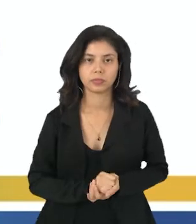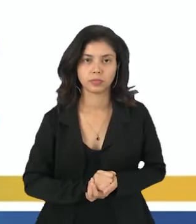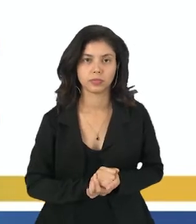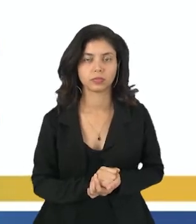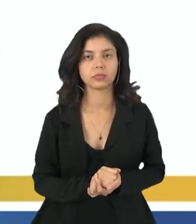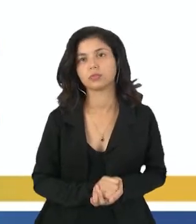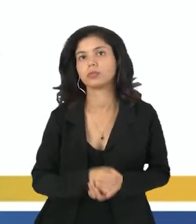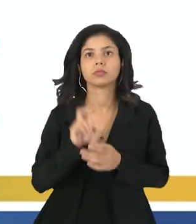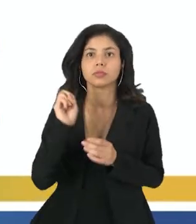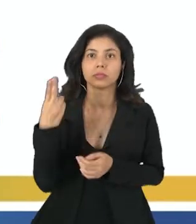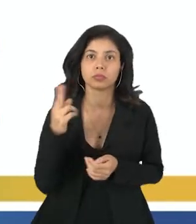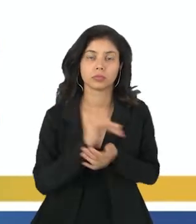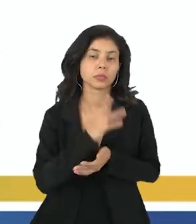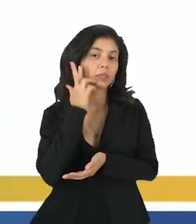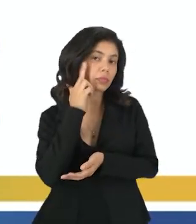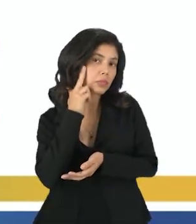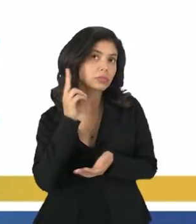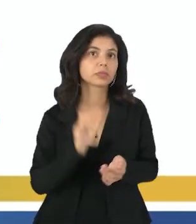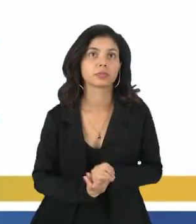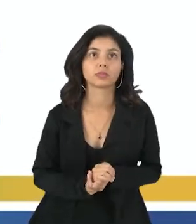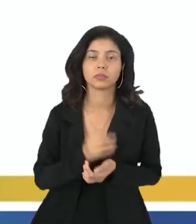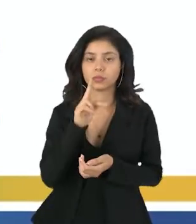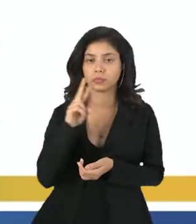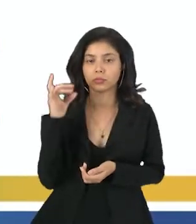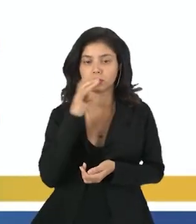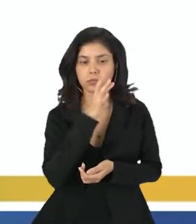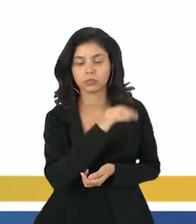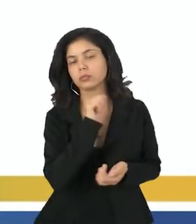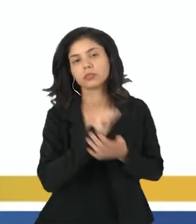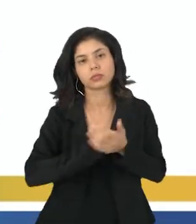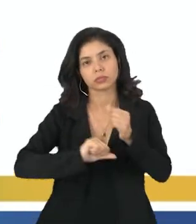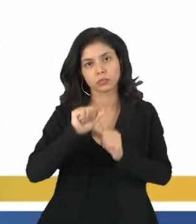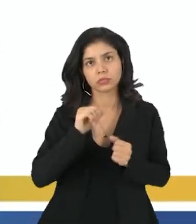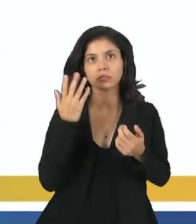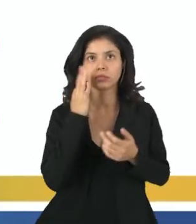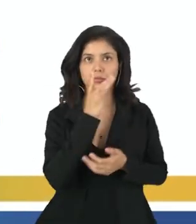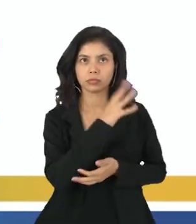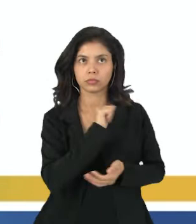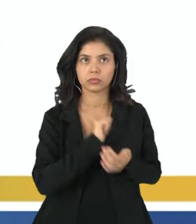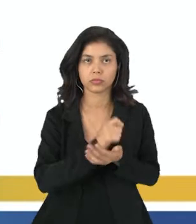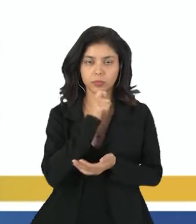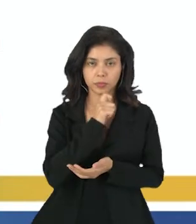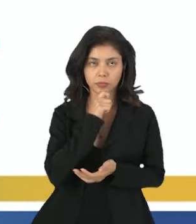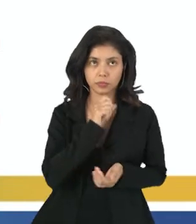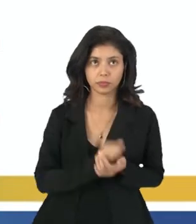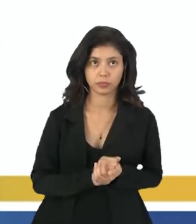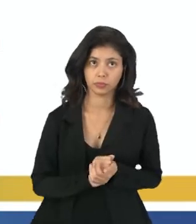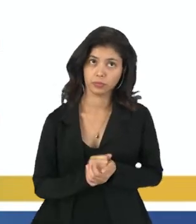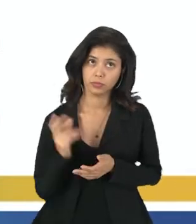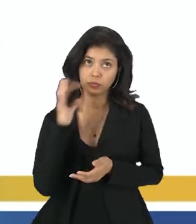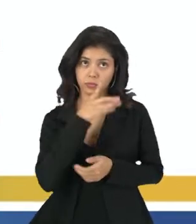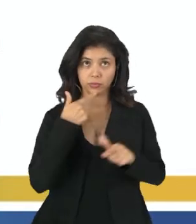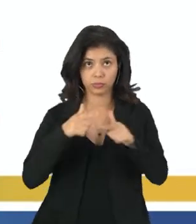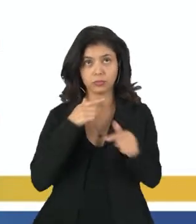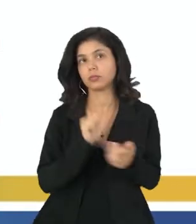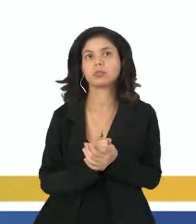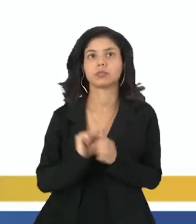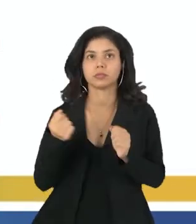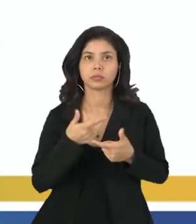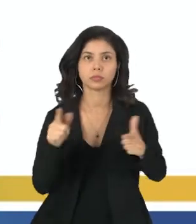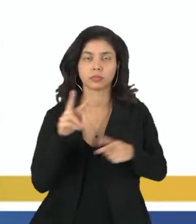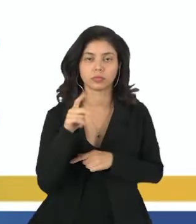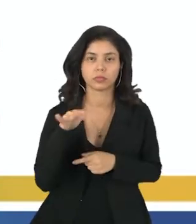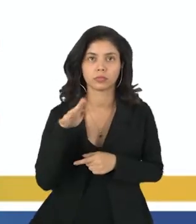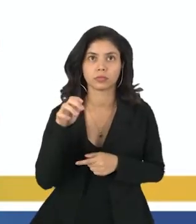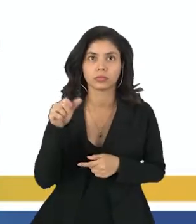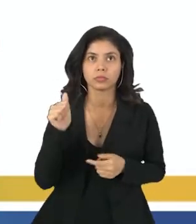fonte fria, onde seja natural que a fonte quente transite calor aí para a fonte fria. Calor e trabalho são grandezas